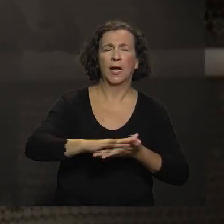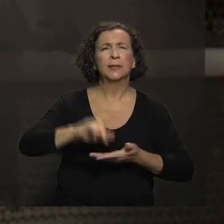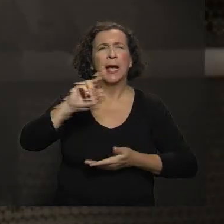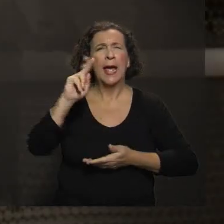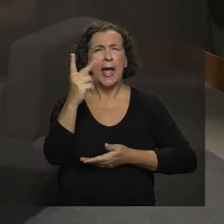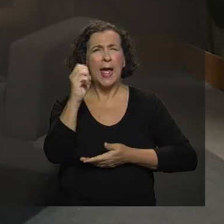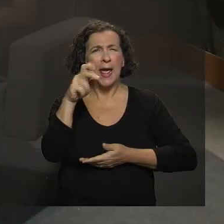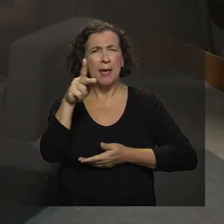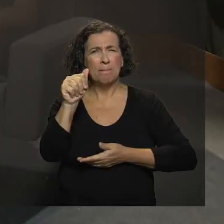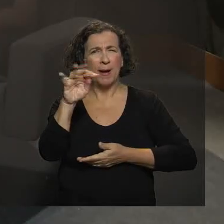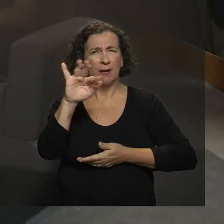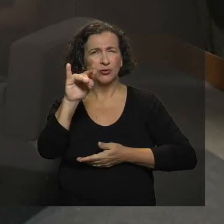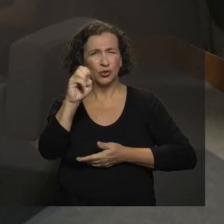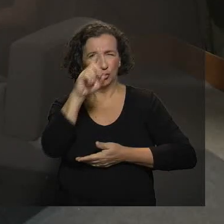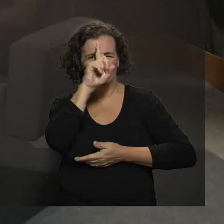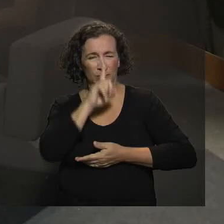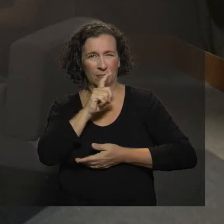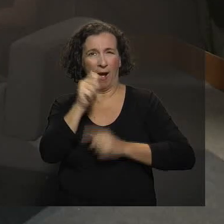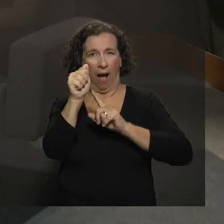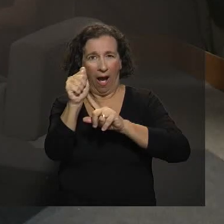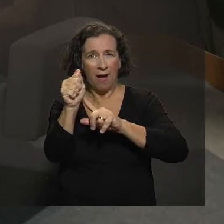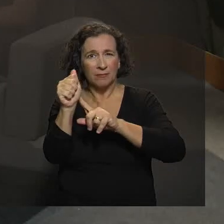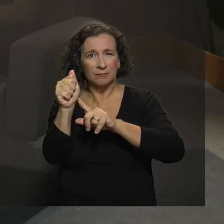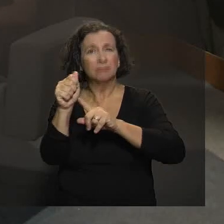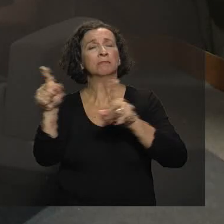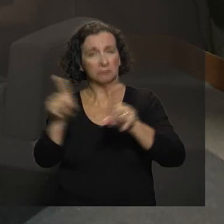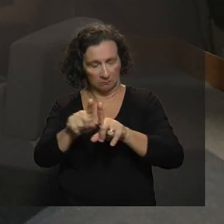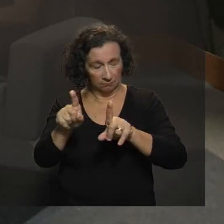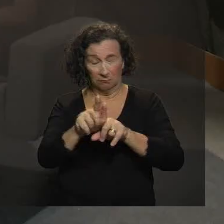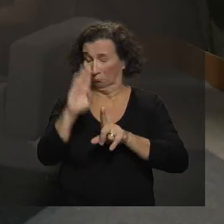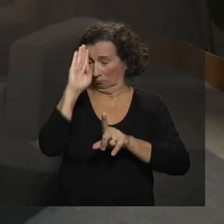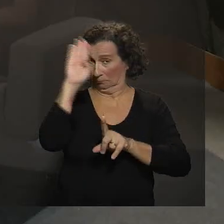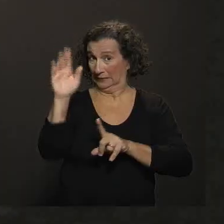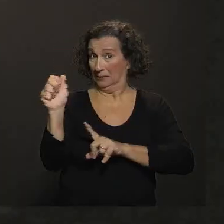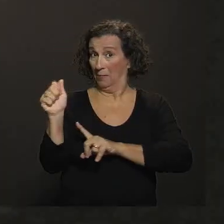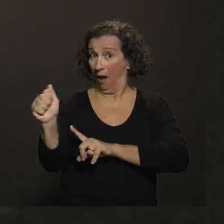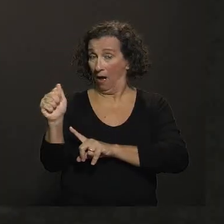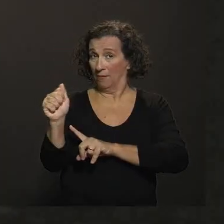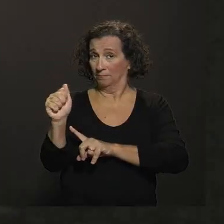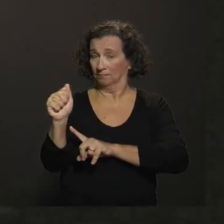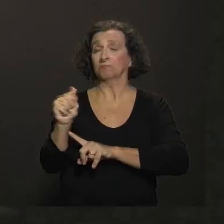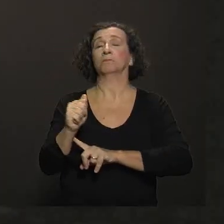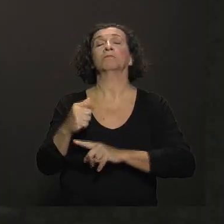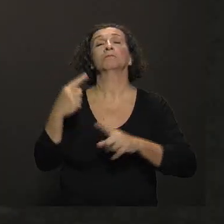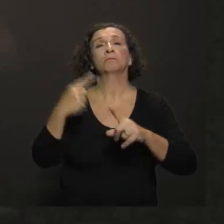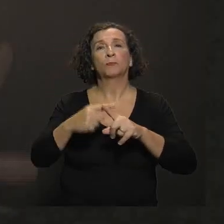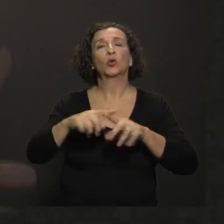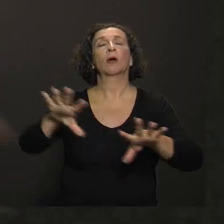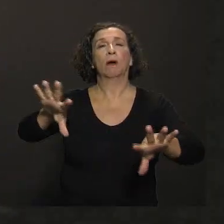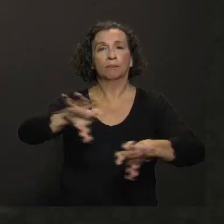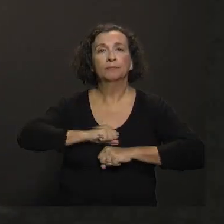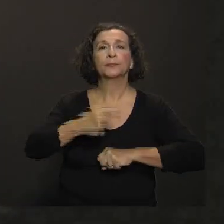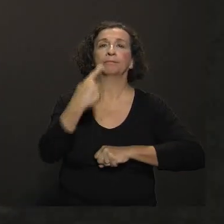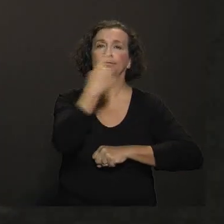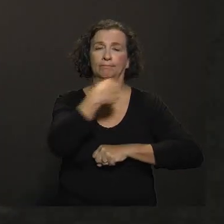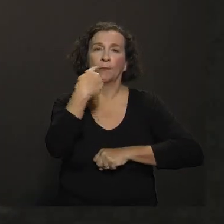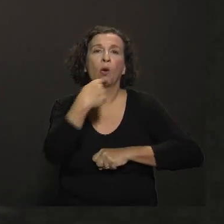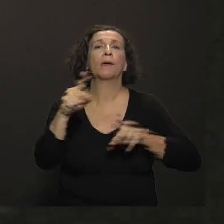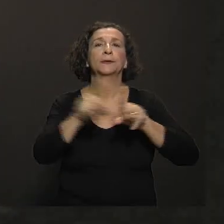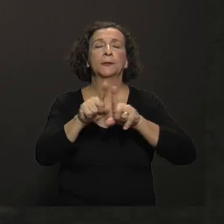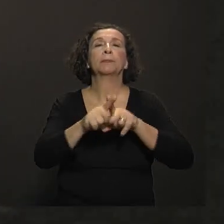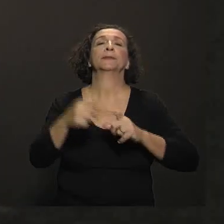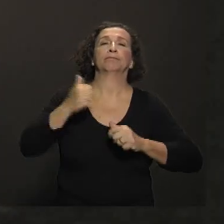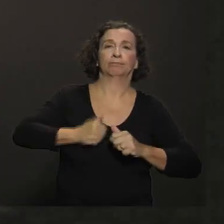A, A hepatite A, a hepatite A principalmente, também de transmissão fecal oral, que a B tem outro tipo de